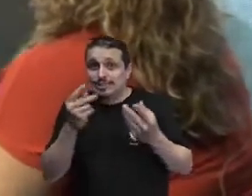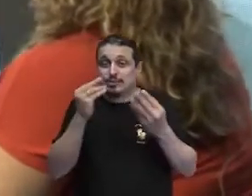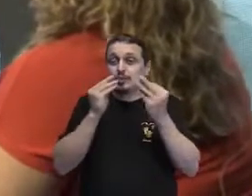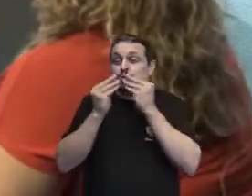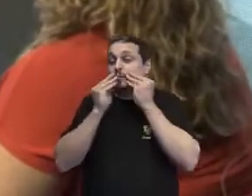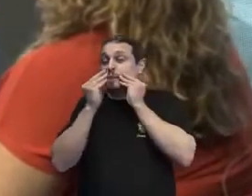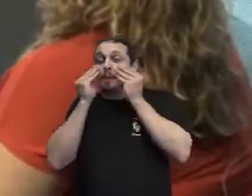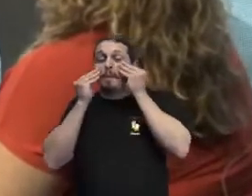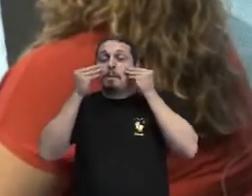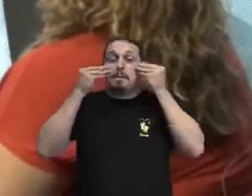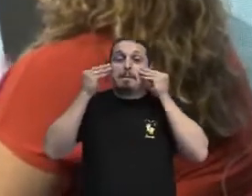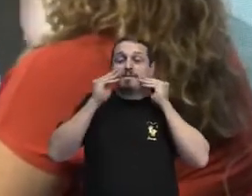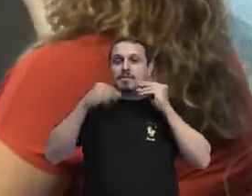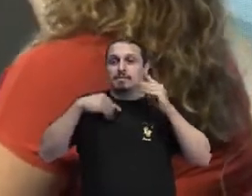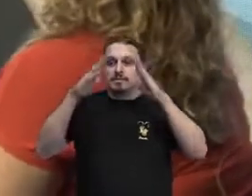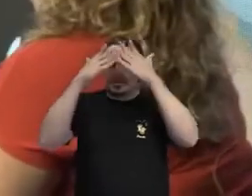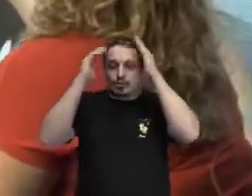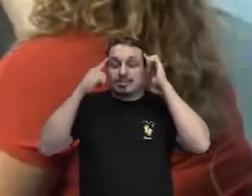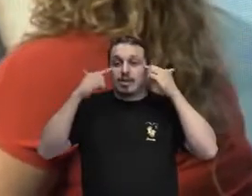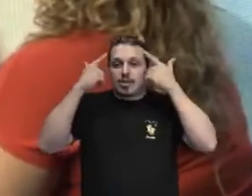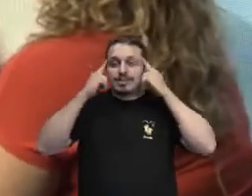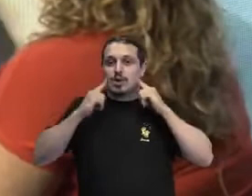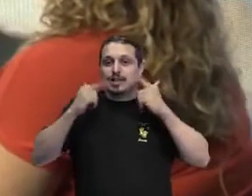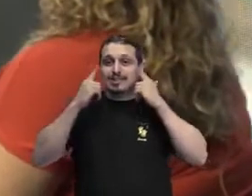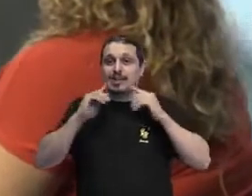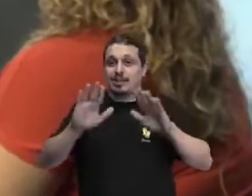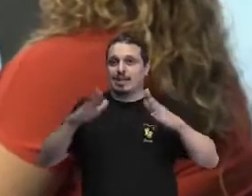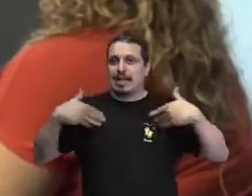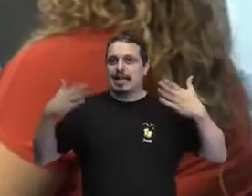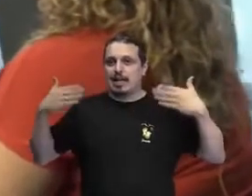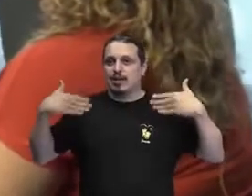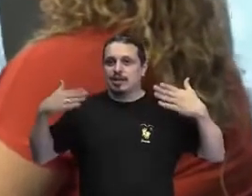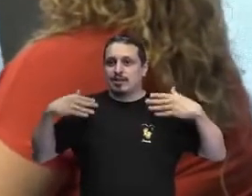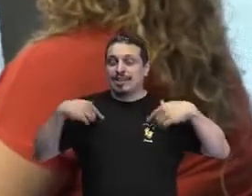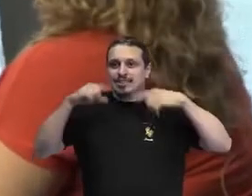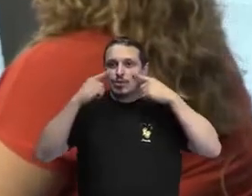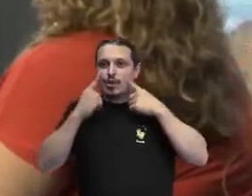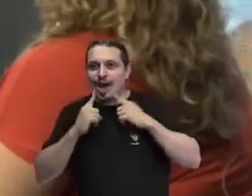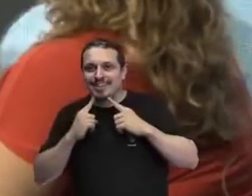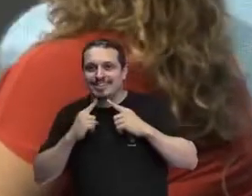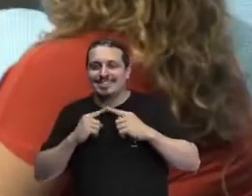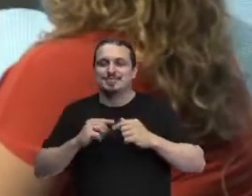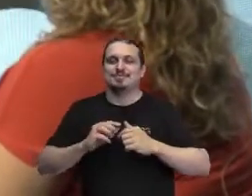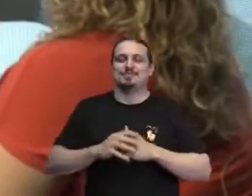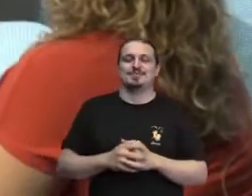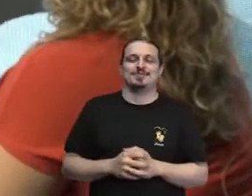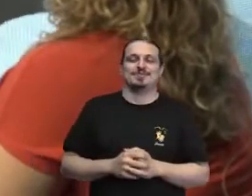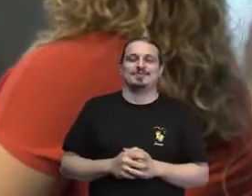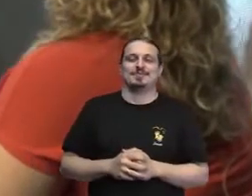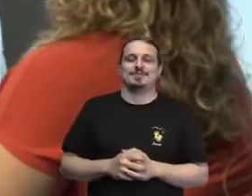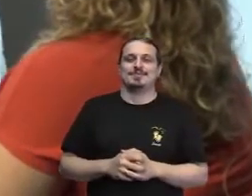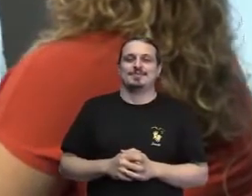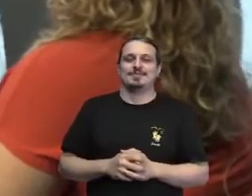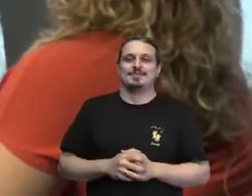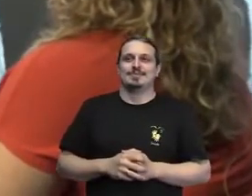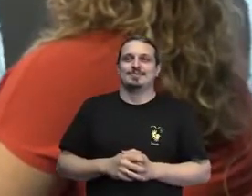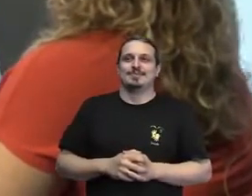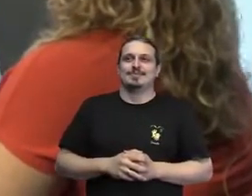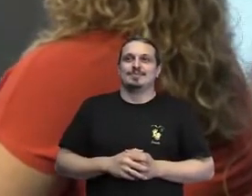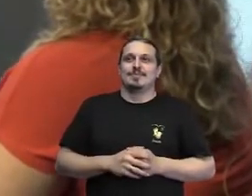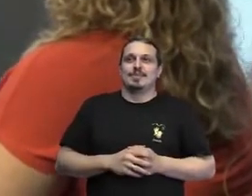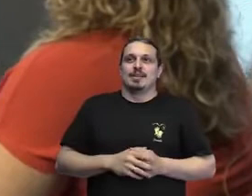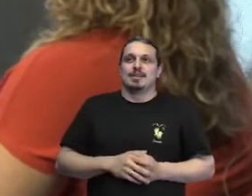de suor ou de choro. Eu acho que você meio que já antecipou com esse lencinho aí que alguma coisa ia acontecer, né? Mas,